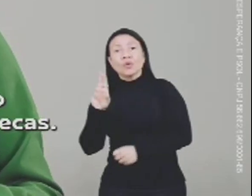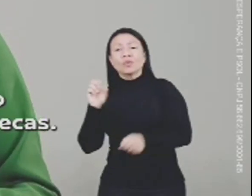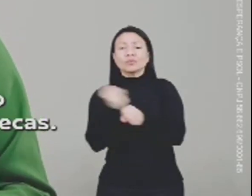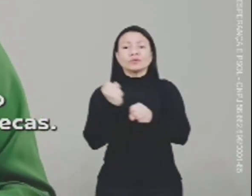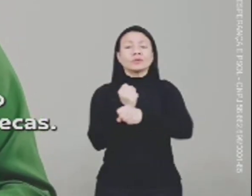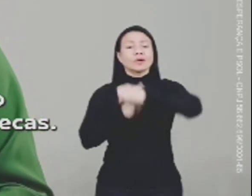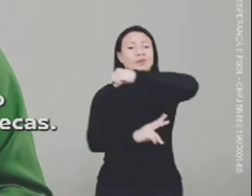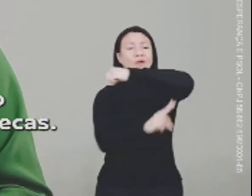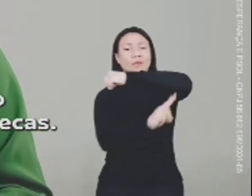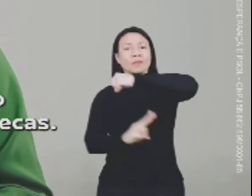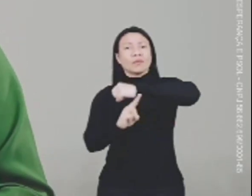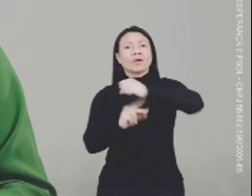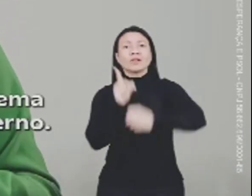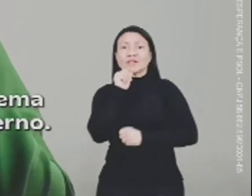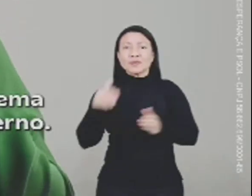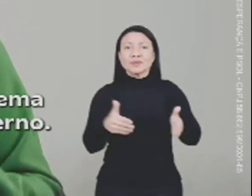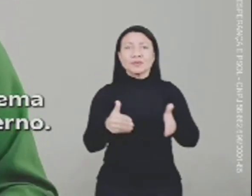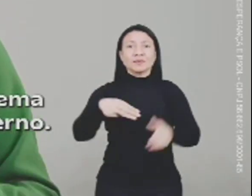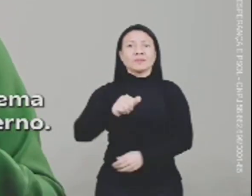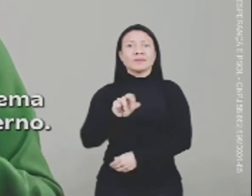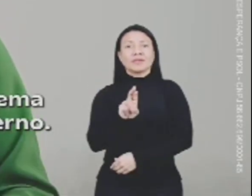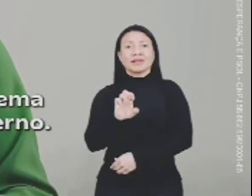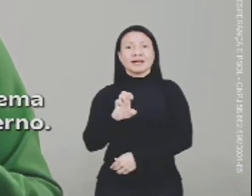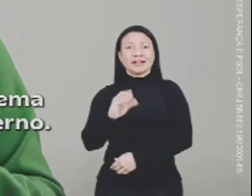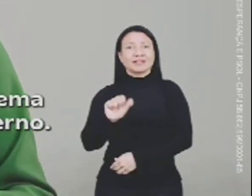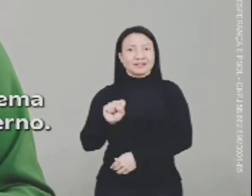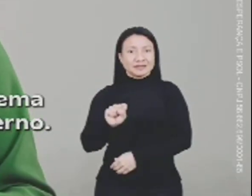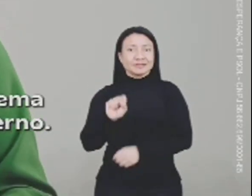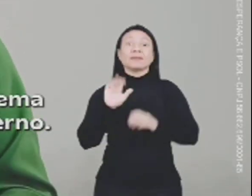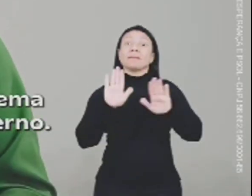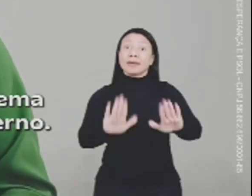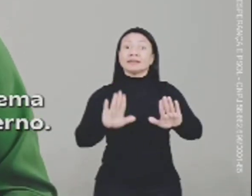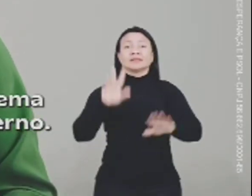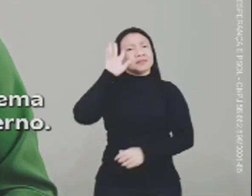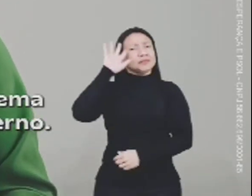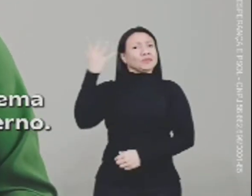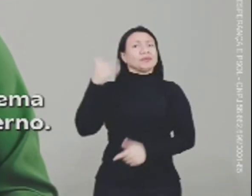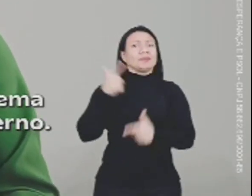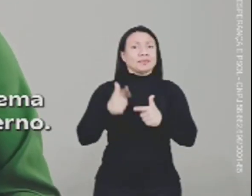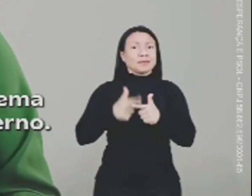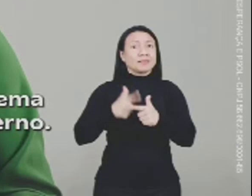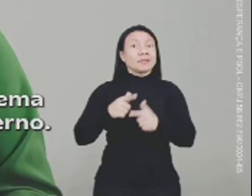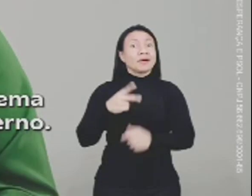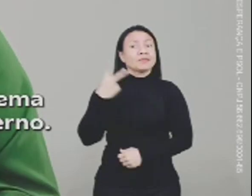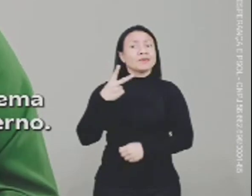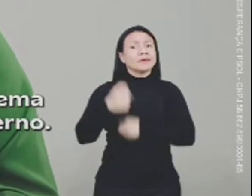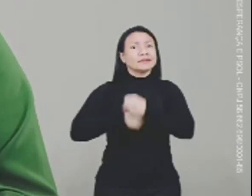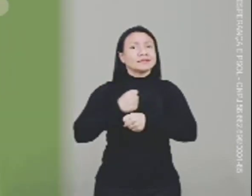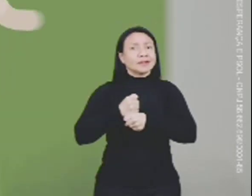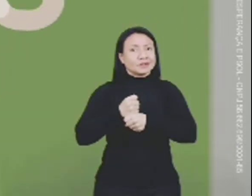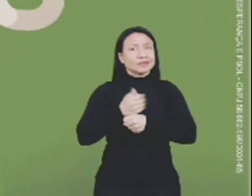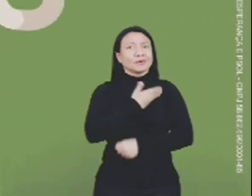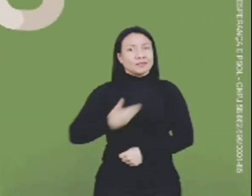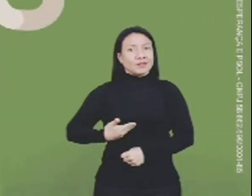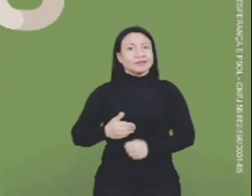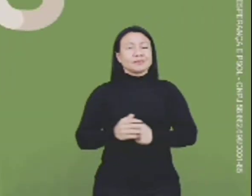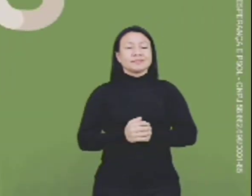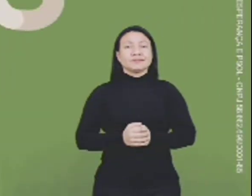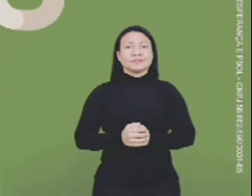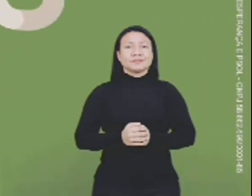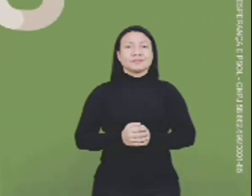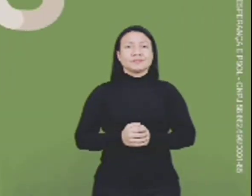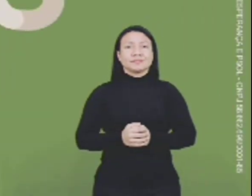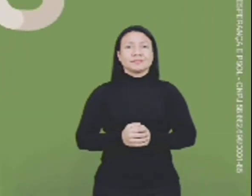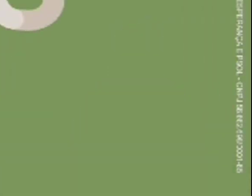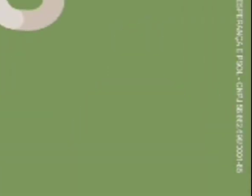de pontes pelo rio Marrecas. Mas vamos resolver este problema nos primeiros dois anos de governo. Doutora Rose